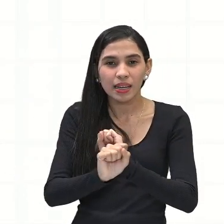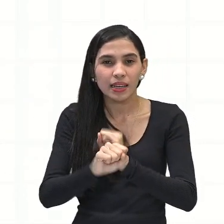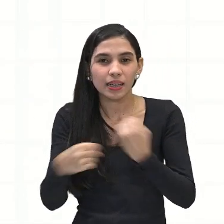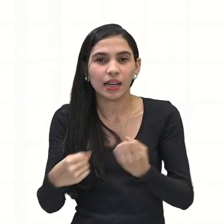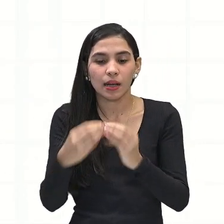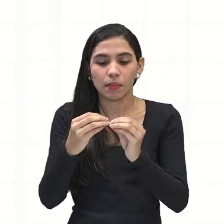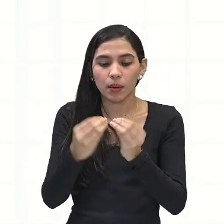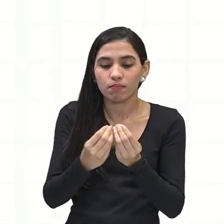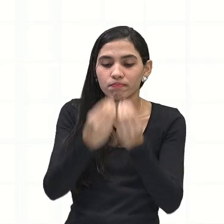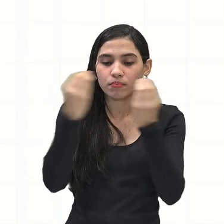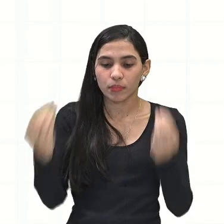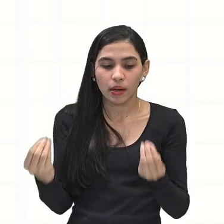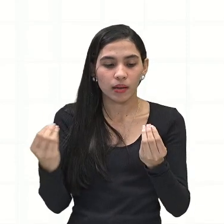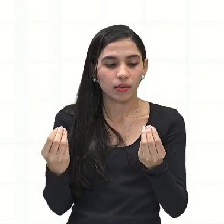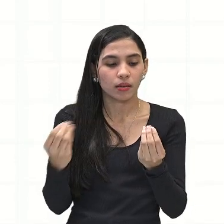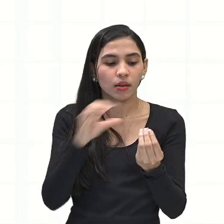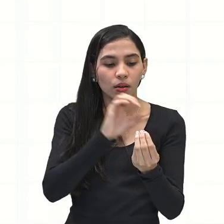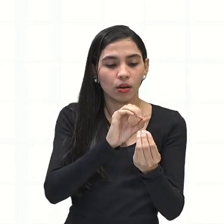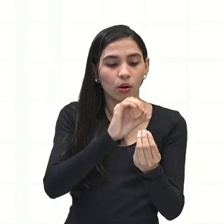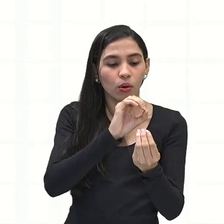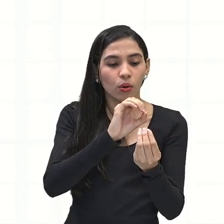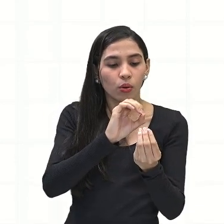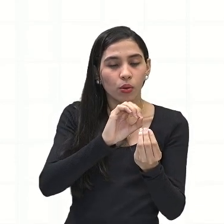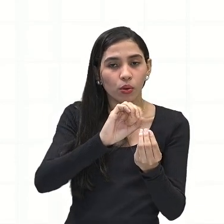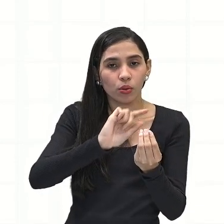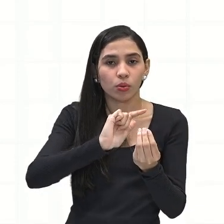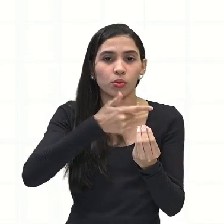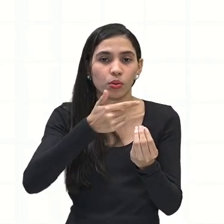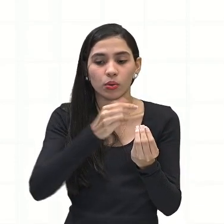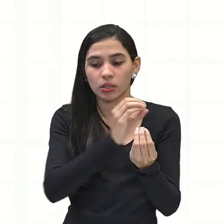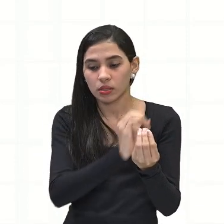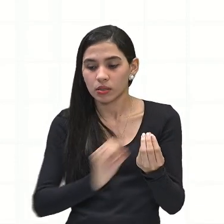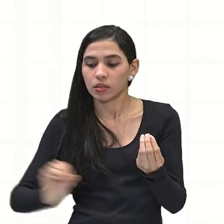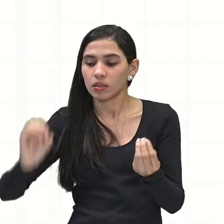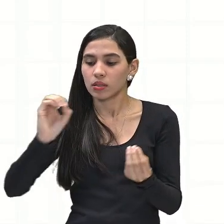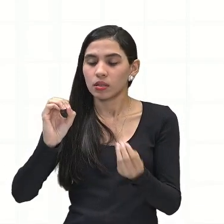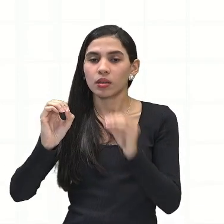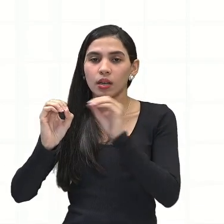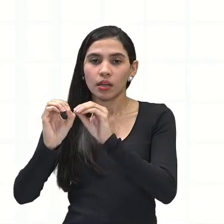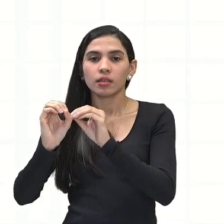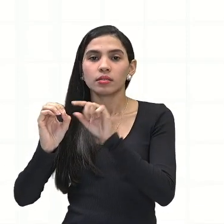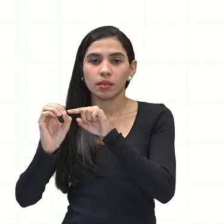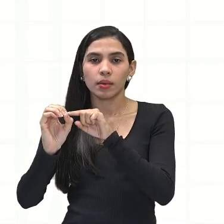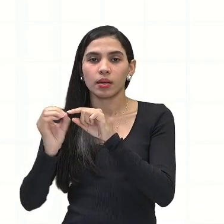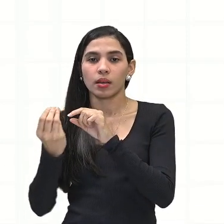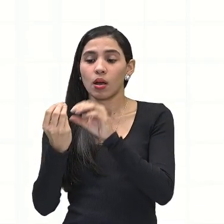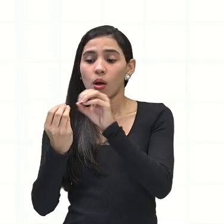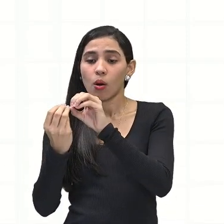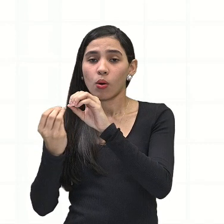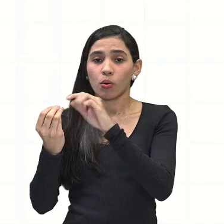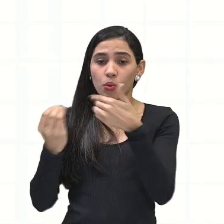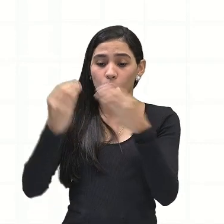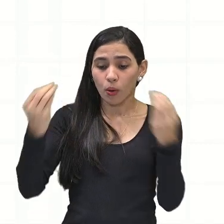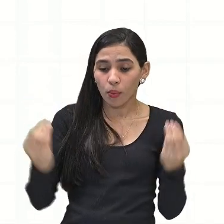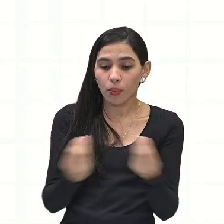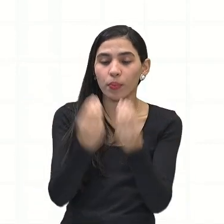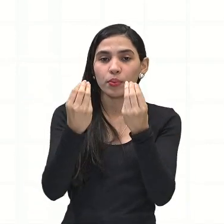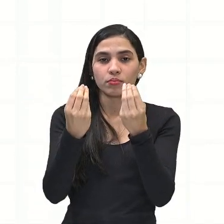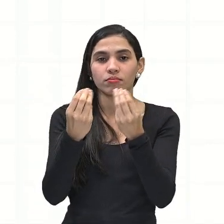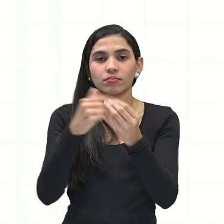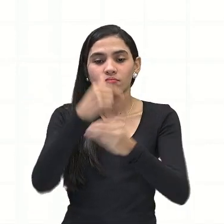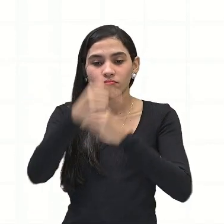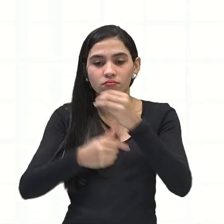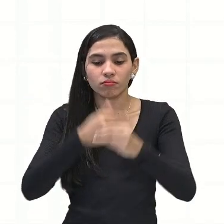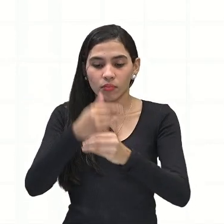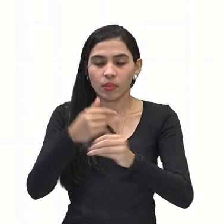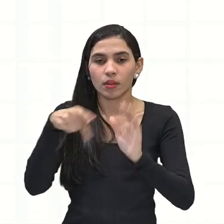oxigênio, né? Do gás oxigênio, denominado, então, de gás oxigênio. E aí, esse átomo de oxigênio que ficou